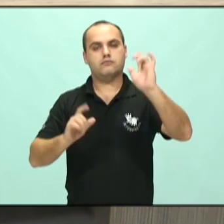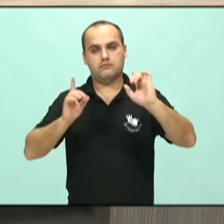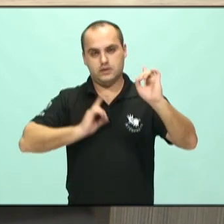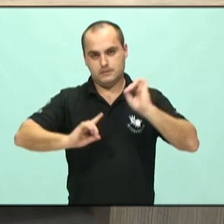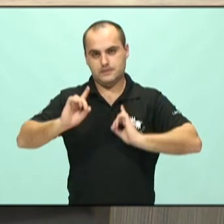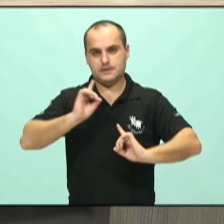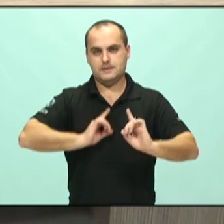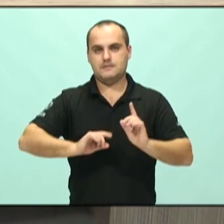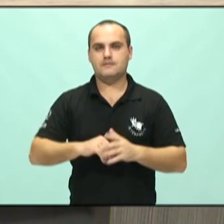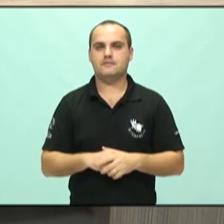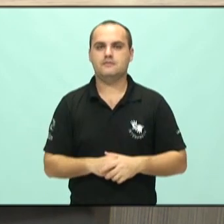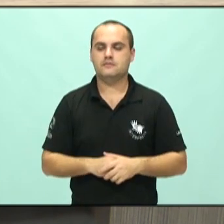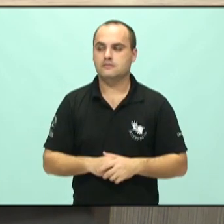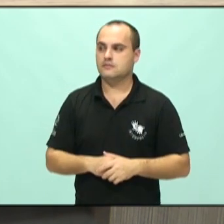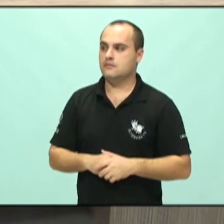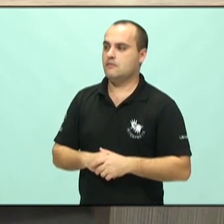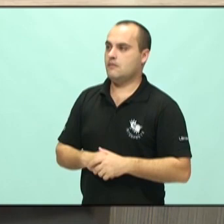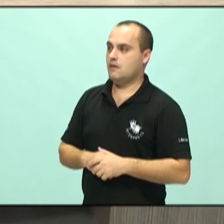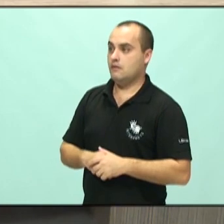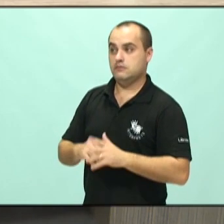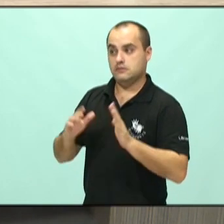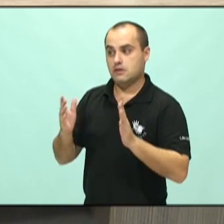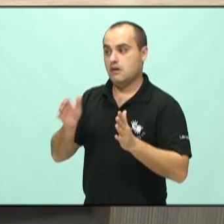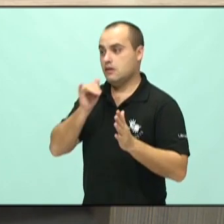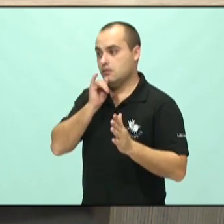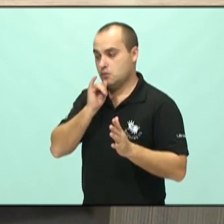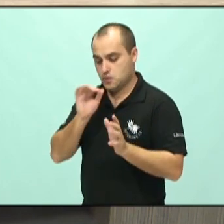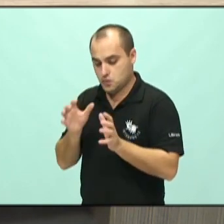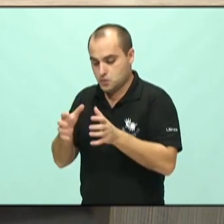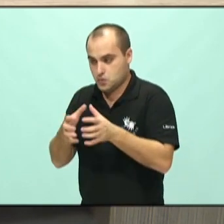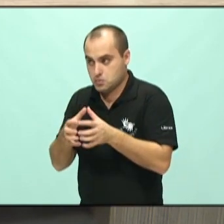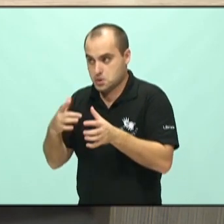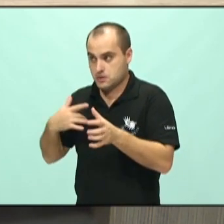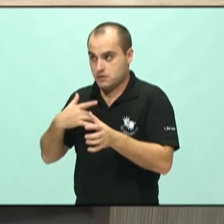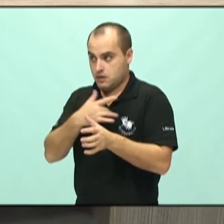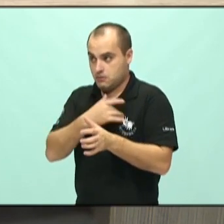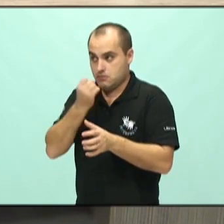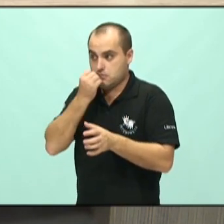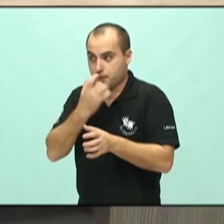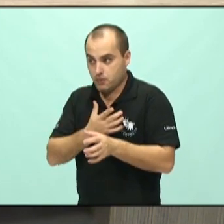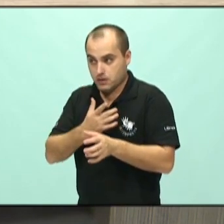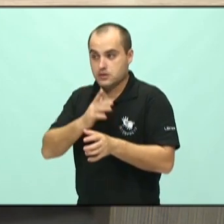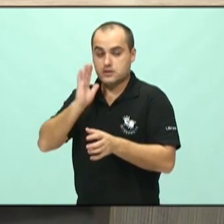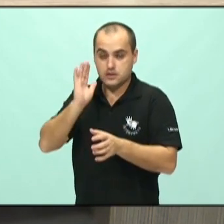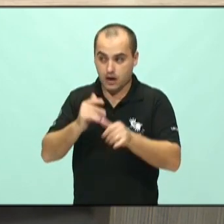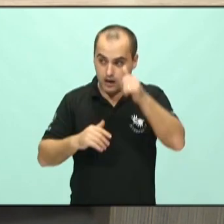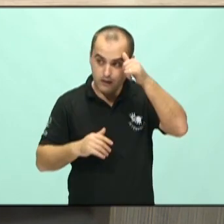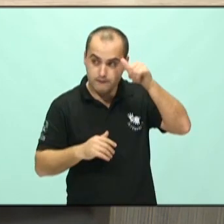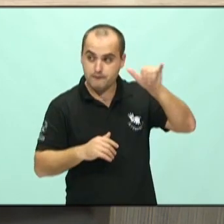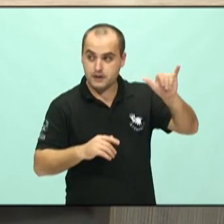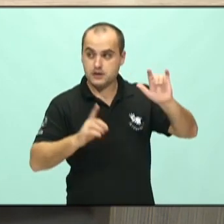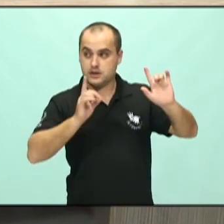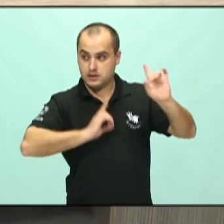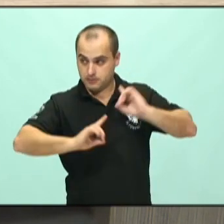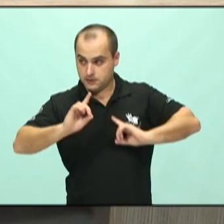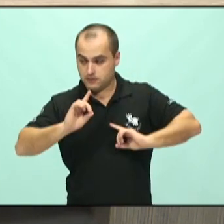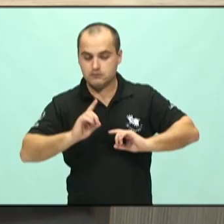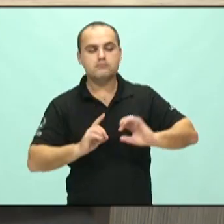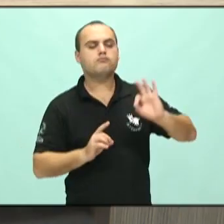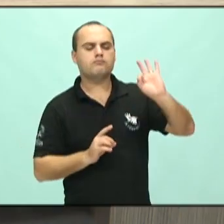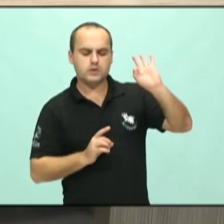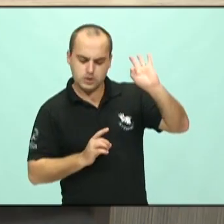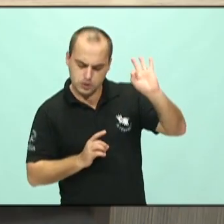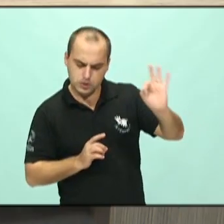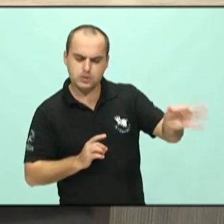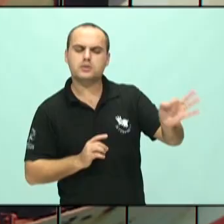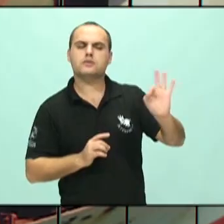pertencimento a um grupo saudável uma forma de prevenção. Com certeza. sentimento de pertencimento. Também. E